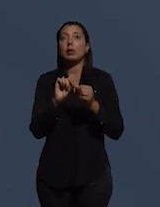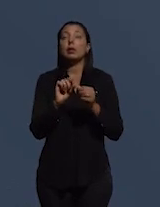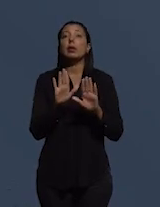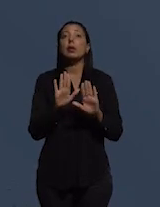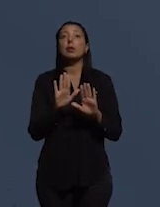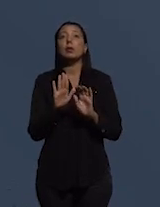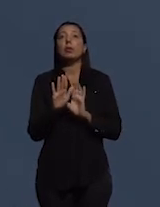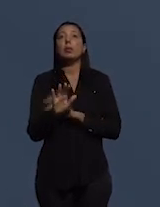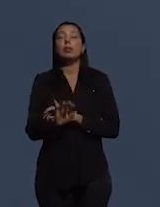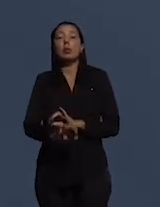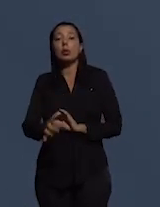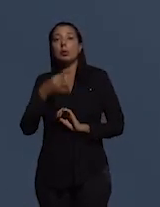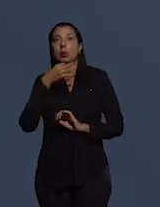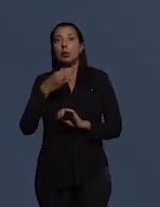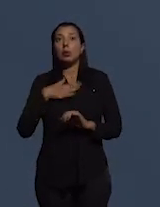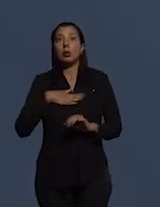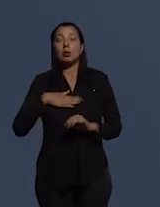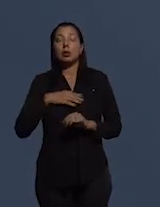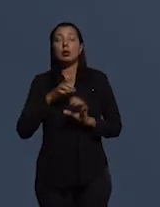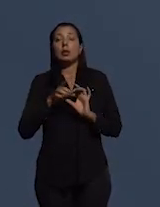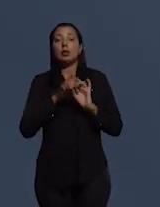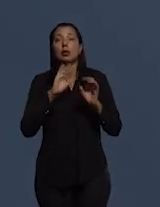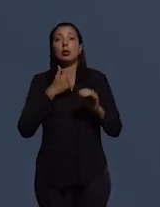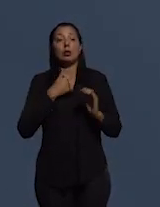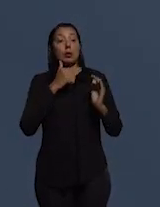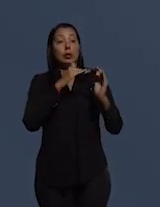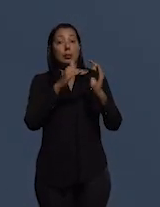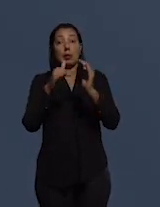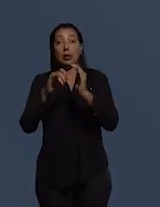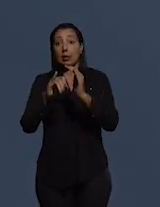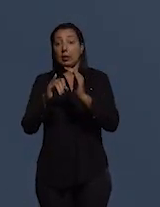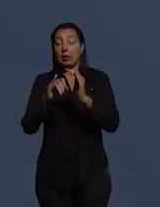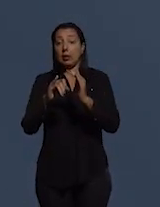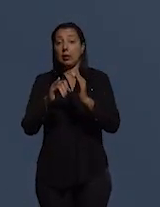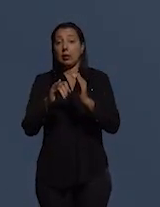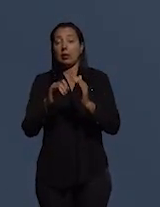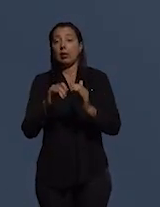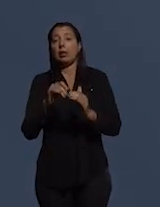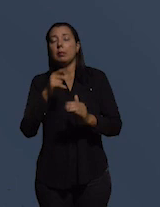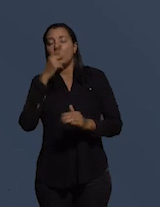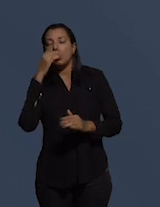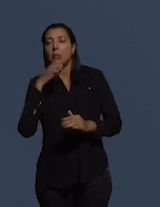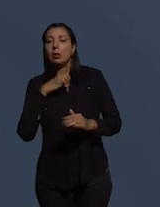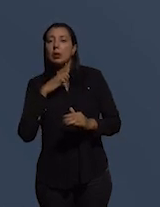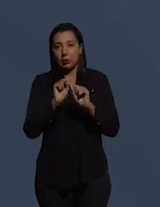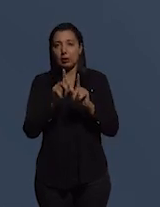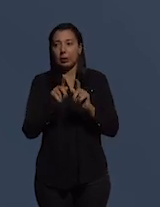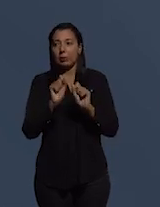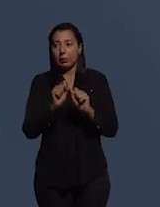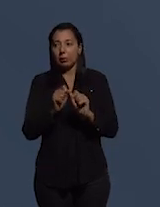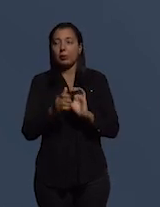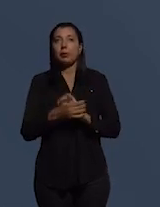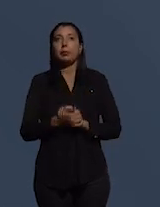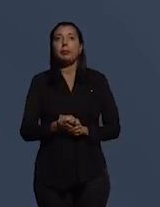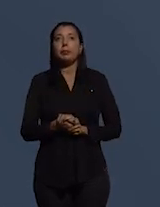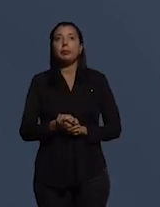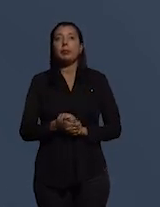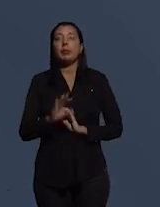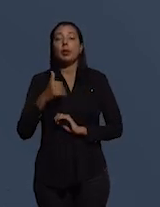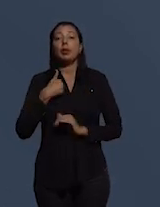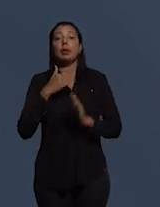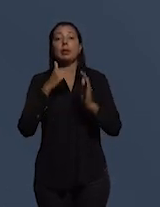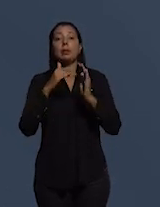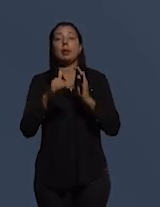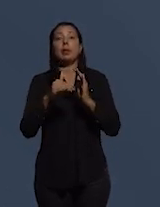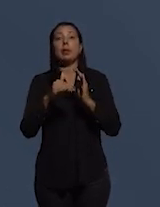eu queria deixar o nosso e-mail porque se alguém tiver mais alguma pergunta para poder passar para a gente o nosso e-mail